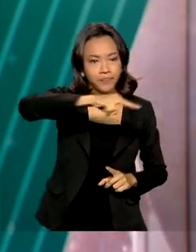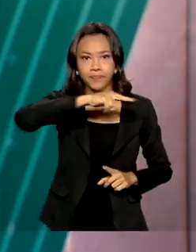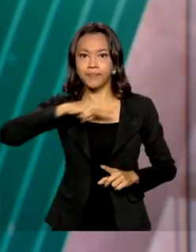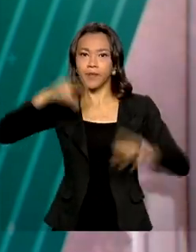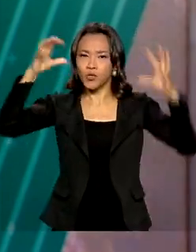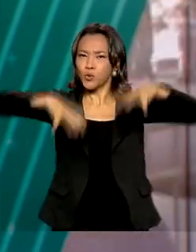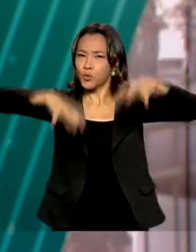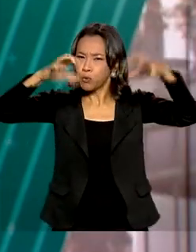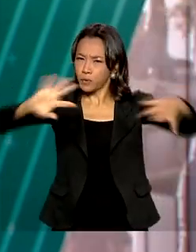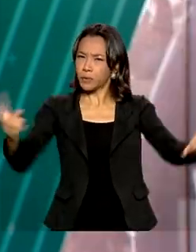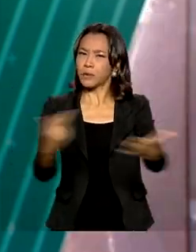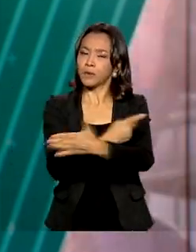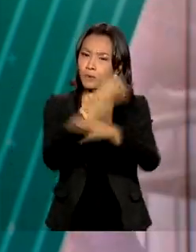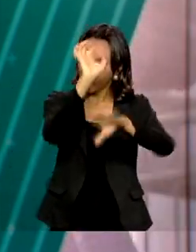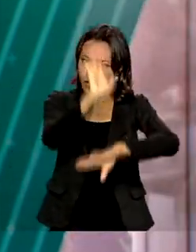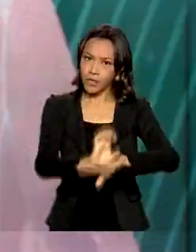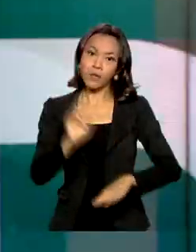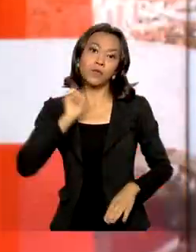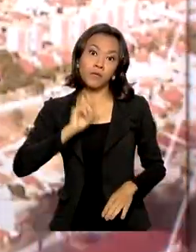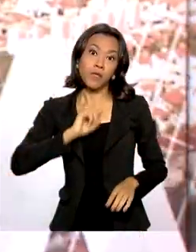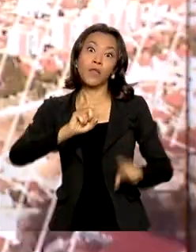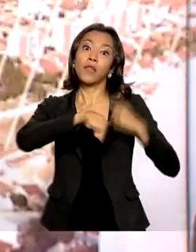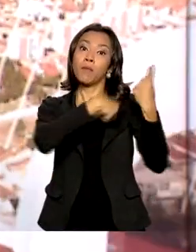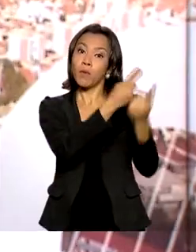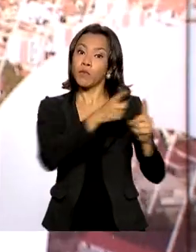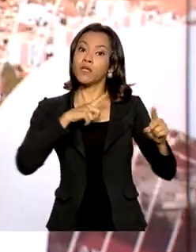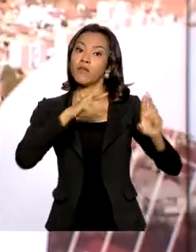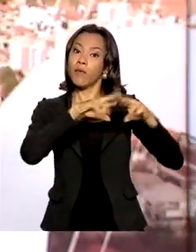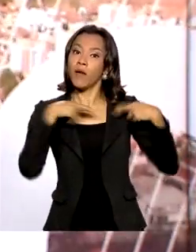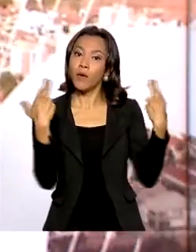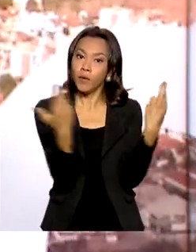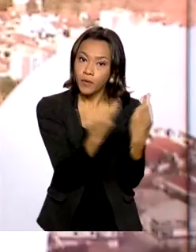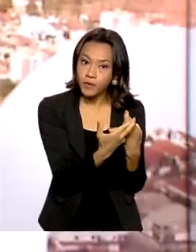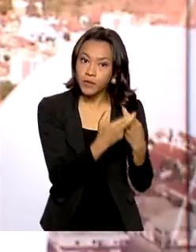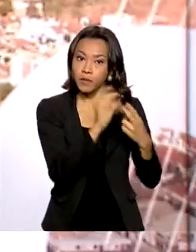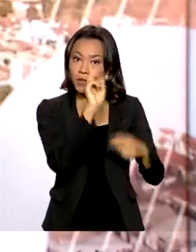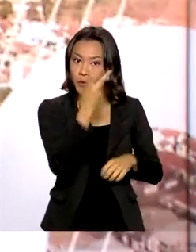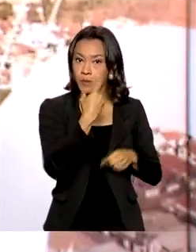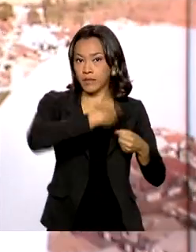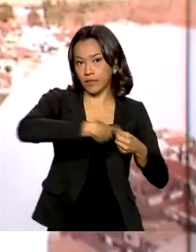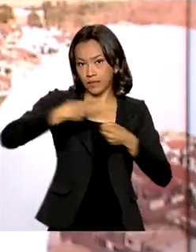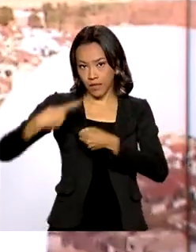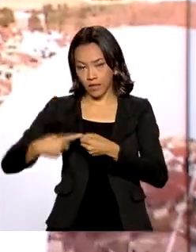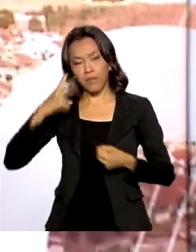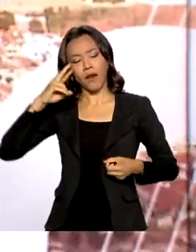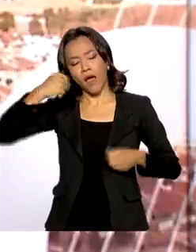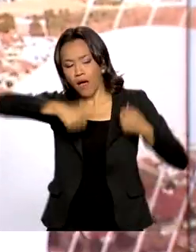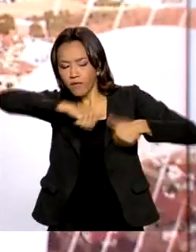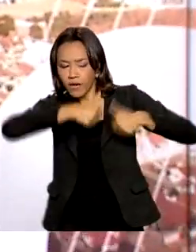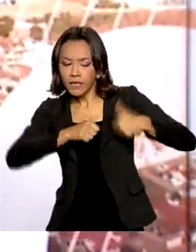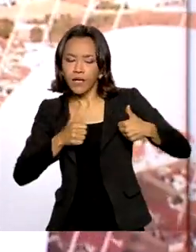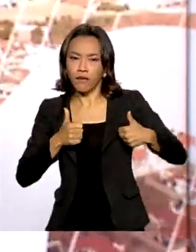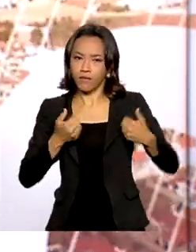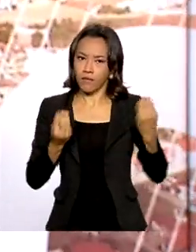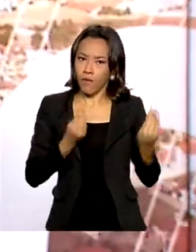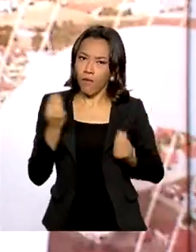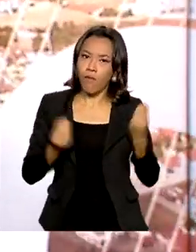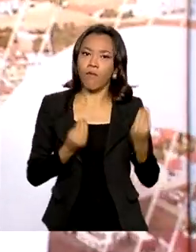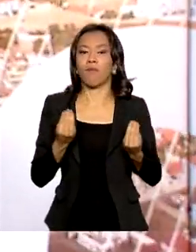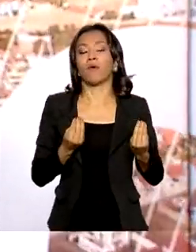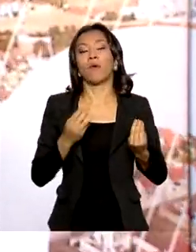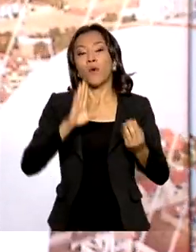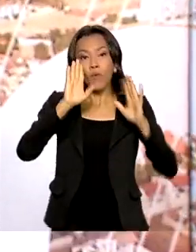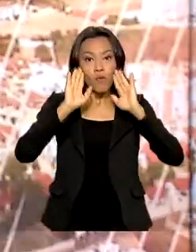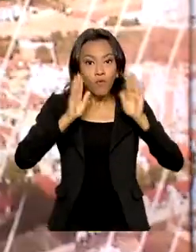sobrevoo, houve reunião com gestores municipais em Almenara e Salinas, para avaliar a situação de algumas cidades. A